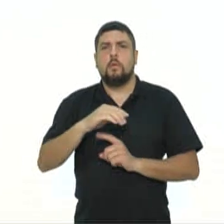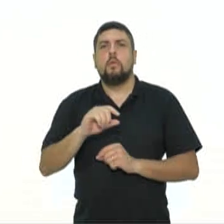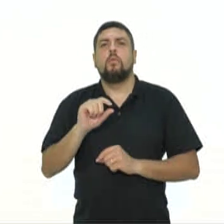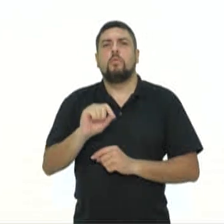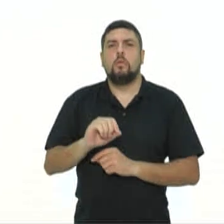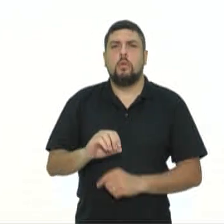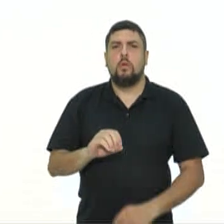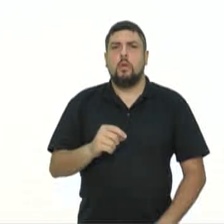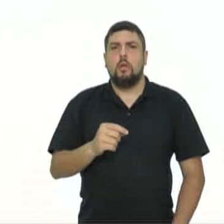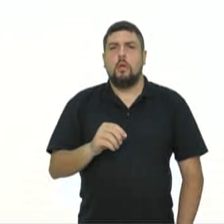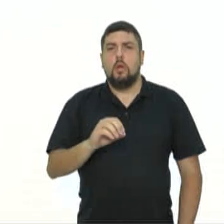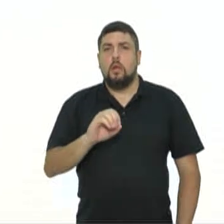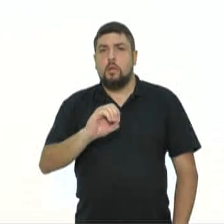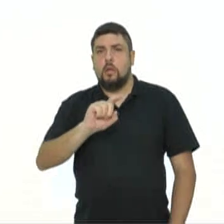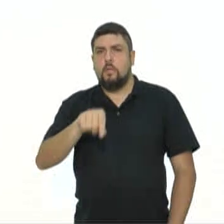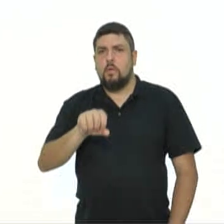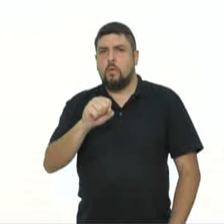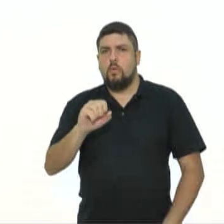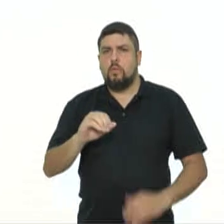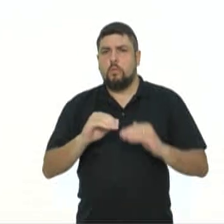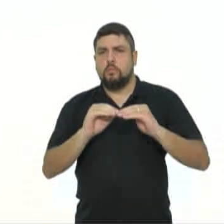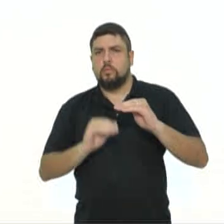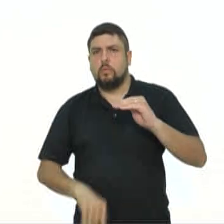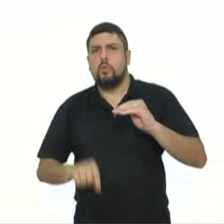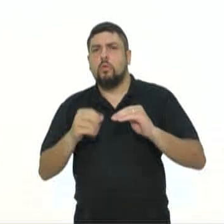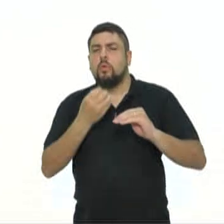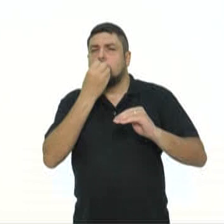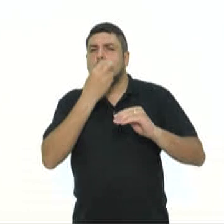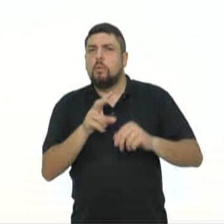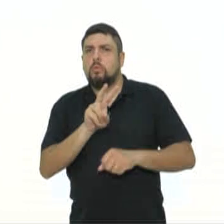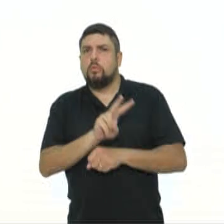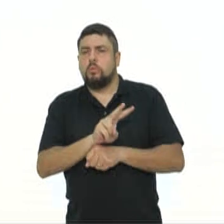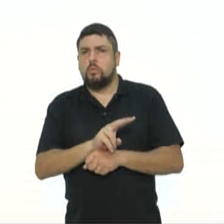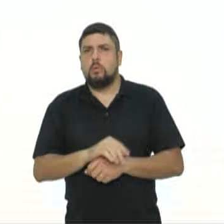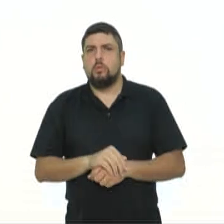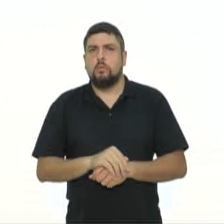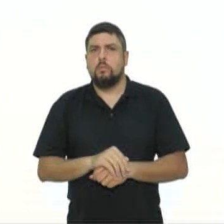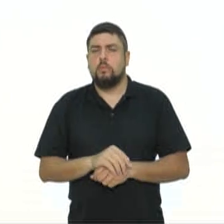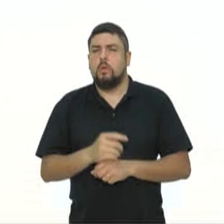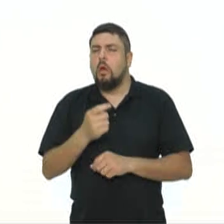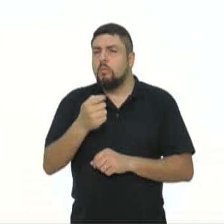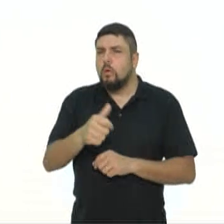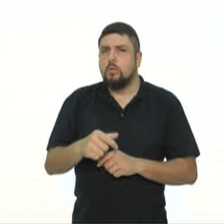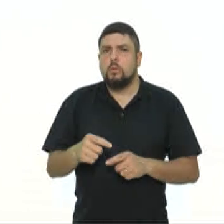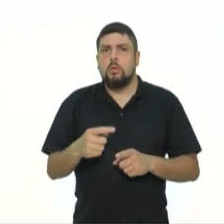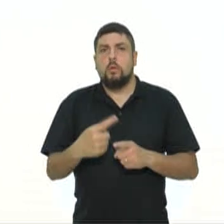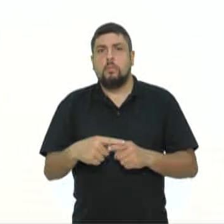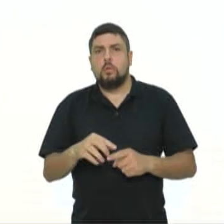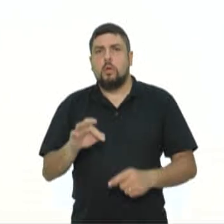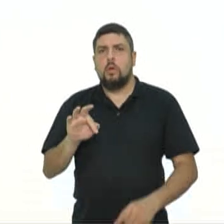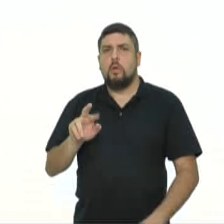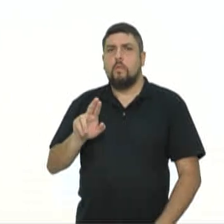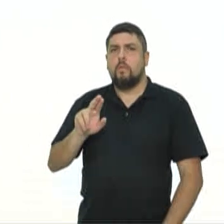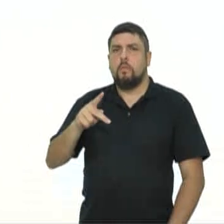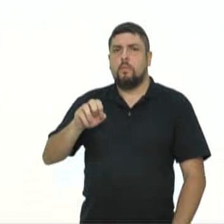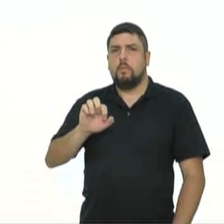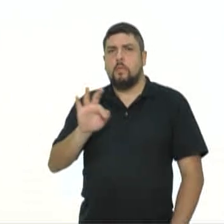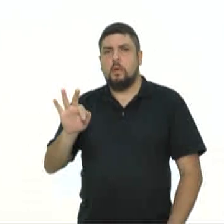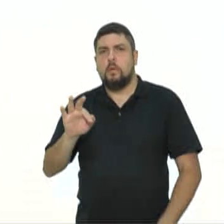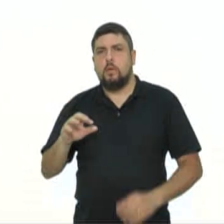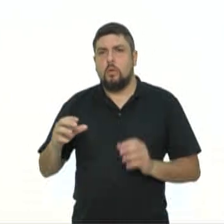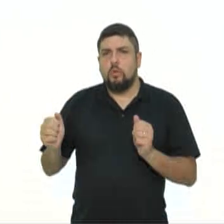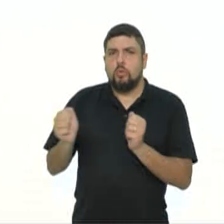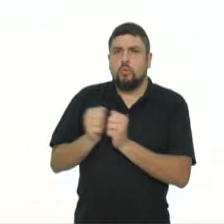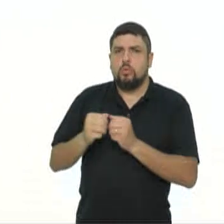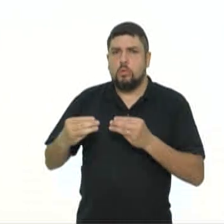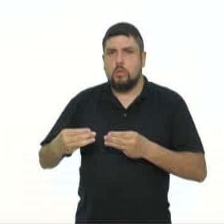menos de 0,8% de áreas em bom estado de conservação. Menos, porque o último levantamento foi conduzido pela FUPF, em parceria com o Ministério do